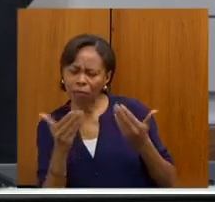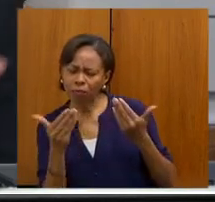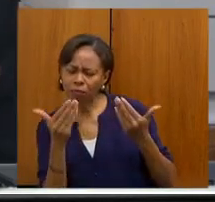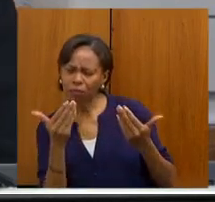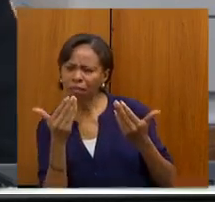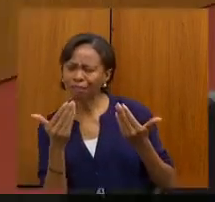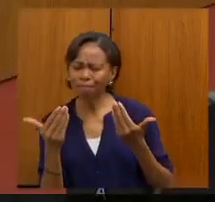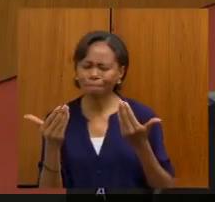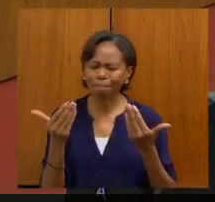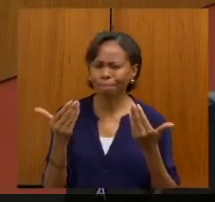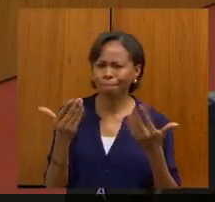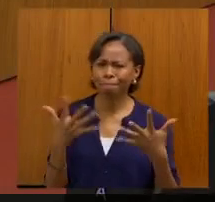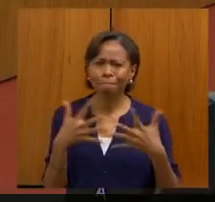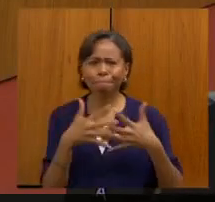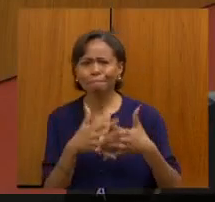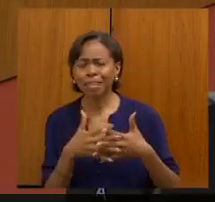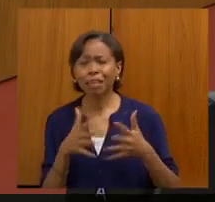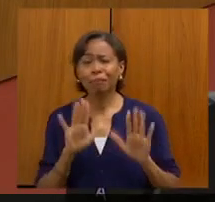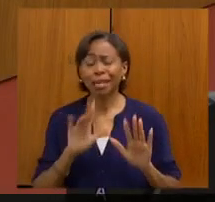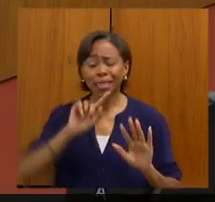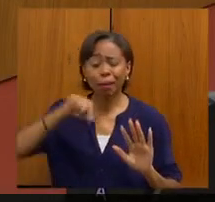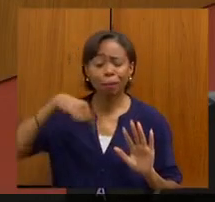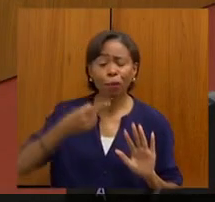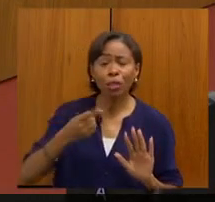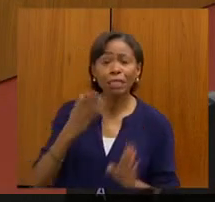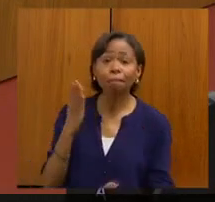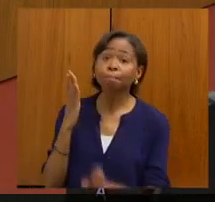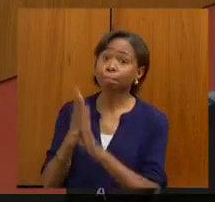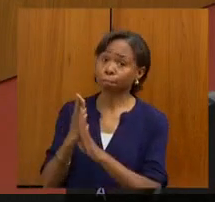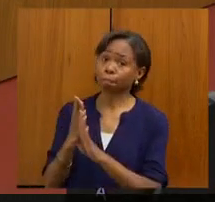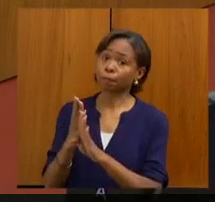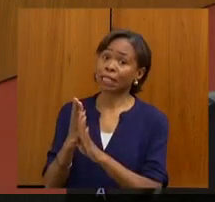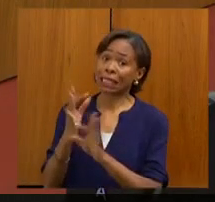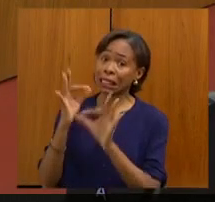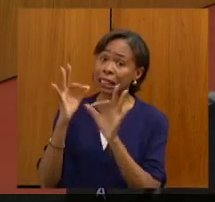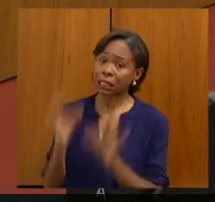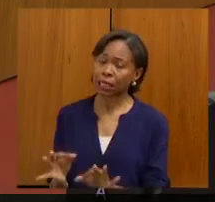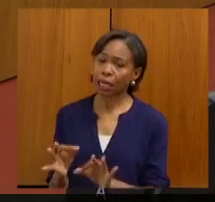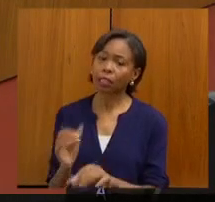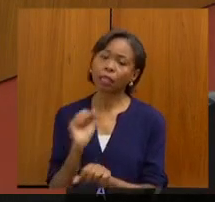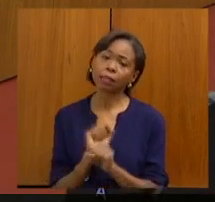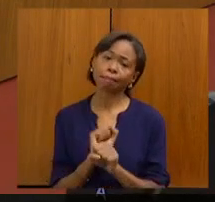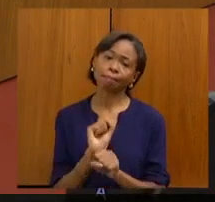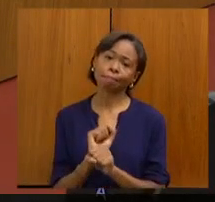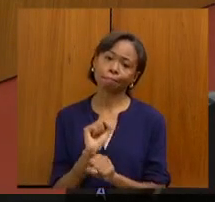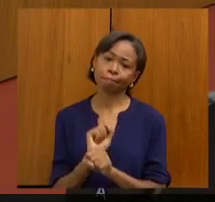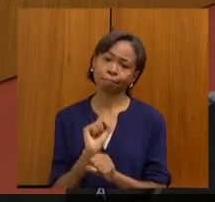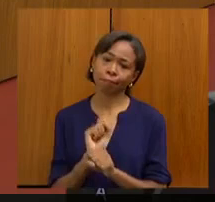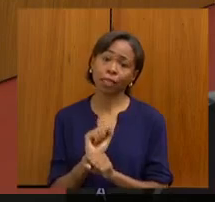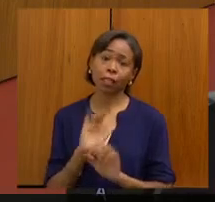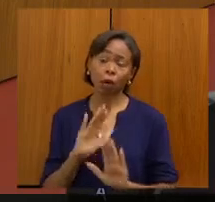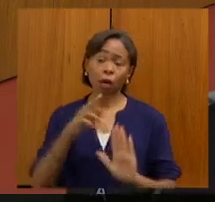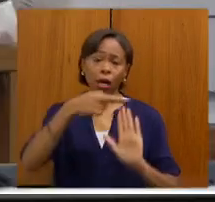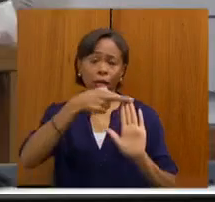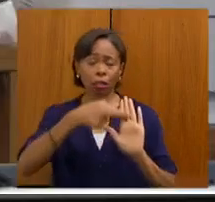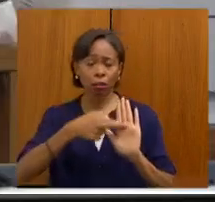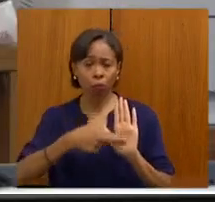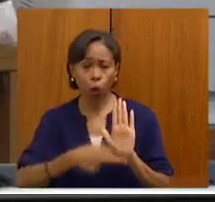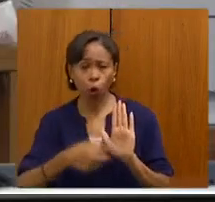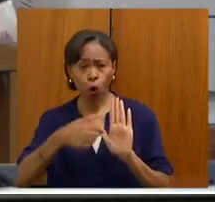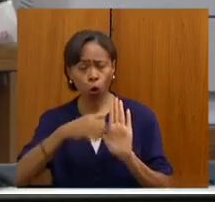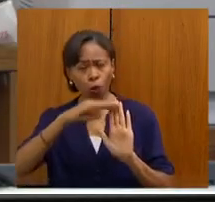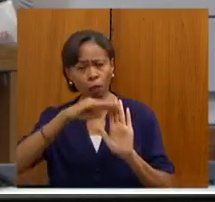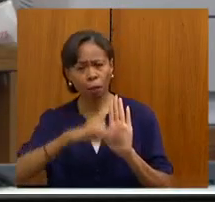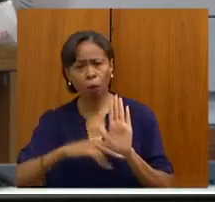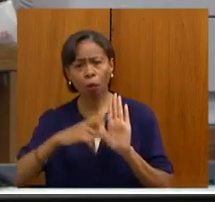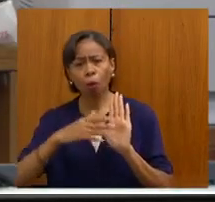às vezes, fica naquela de esperar o diagnóstico definitivo. Então, gente, com esse protocolo de alta suspeição, a gente consegue aí